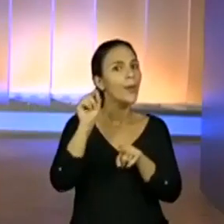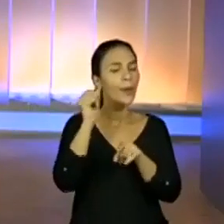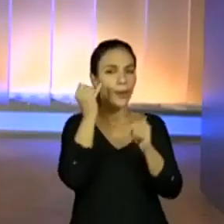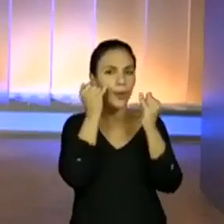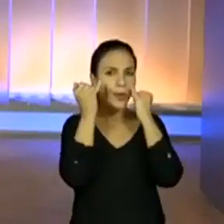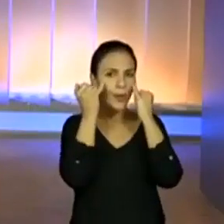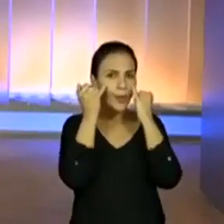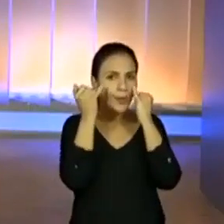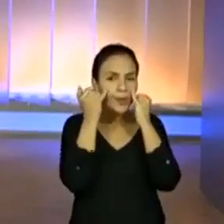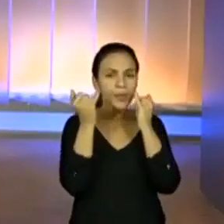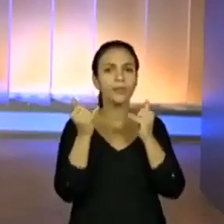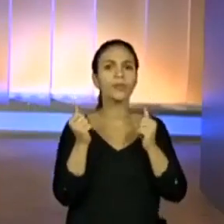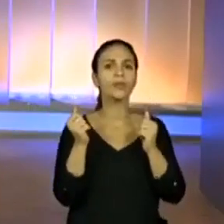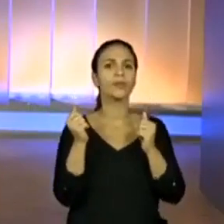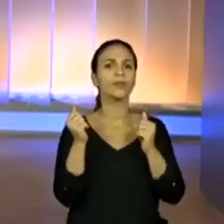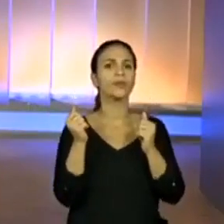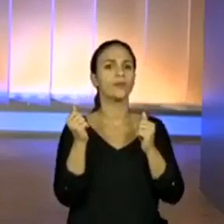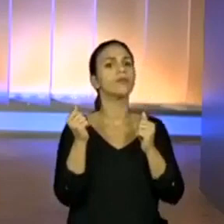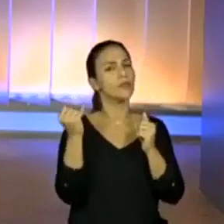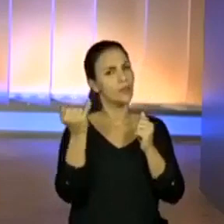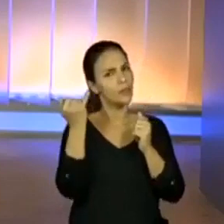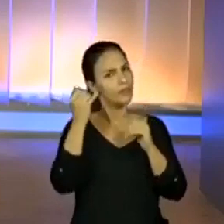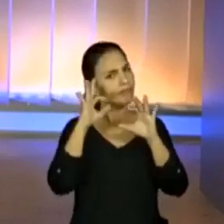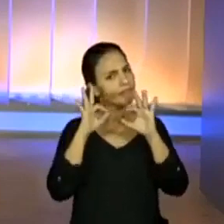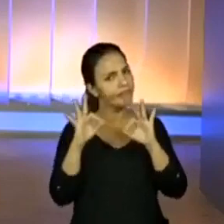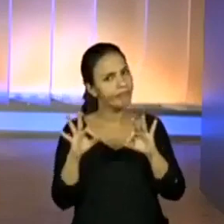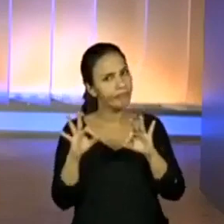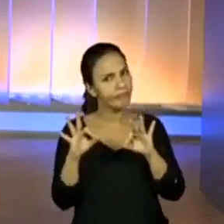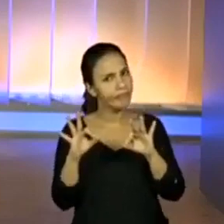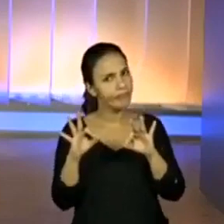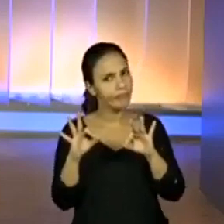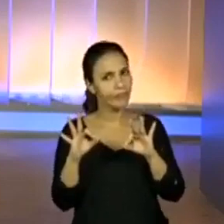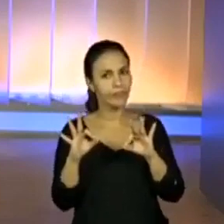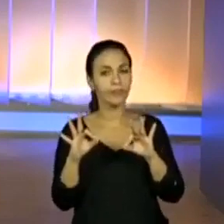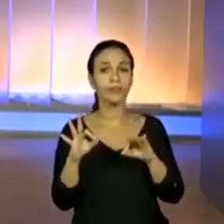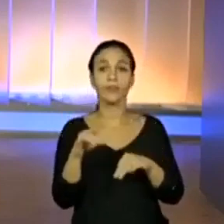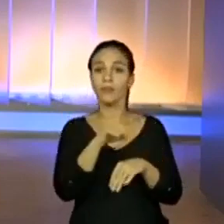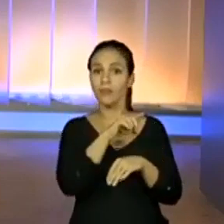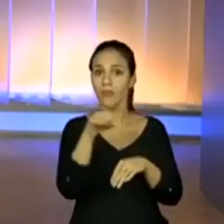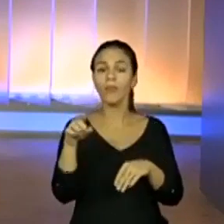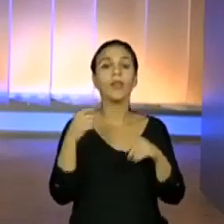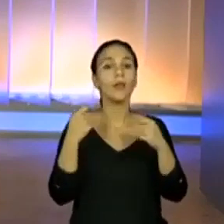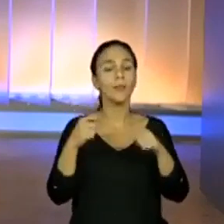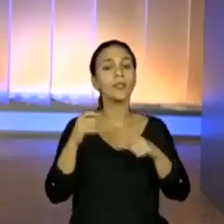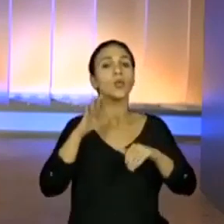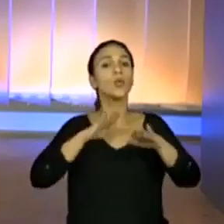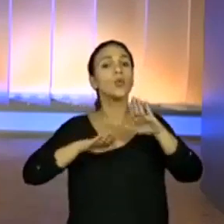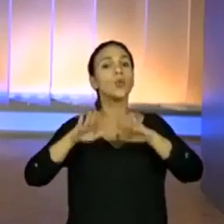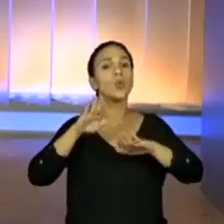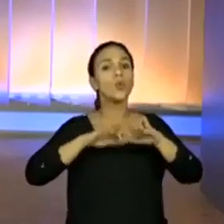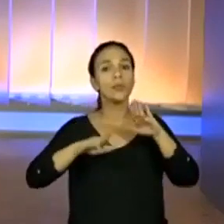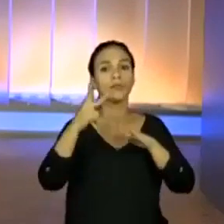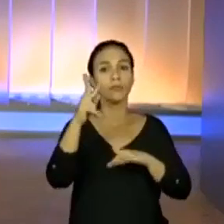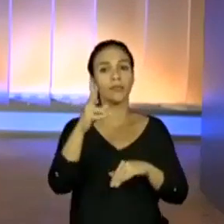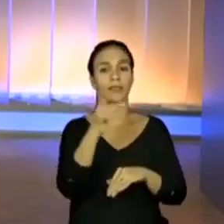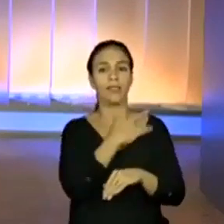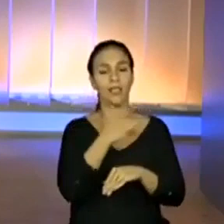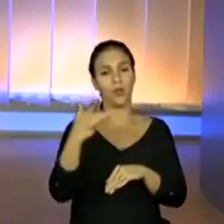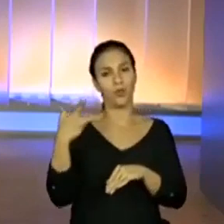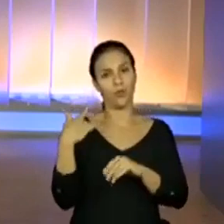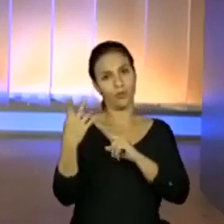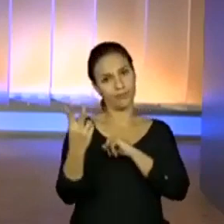técnicas e com muita importância. Tenham todos os cuidados com a sua saúde.